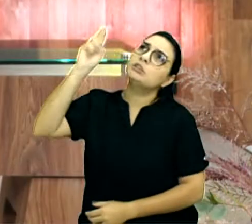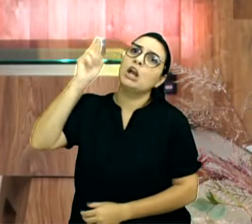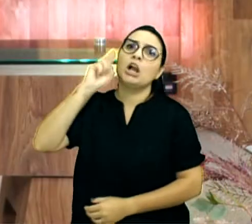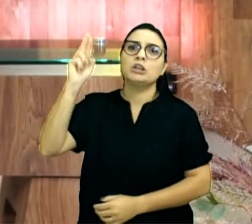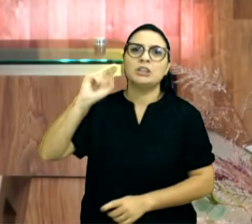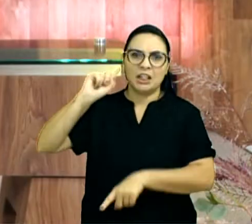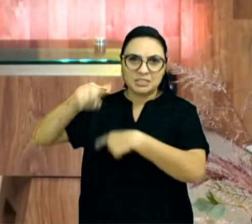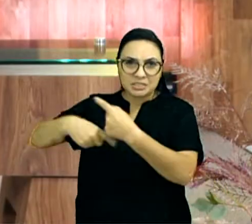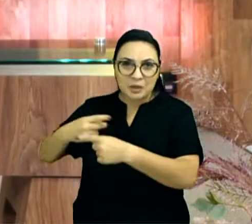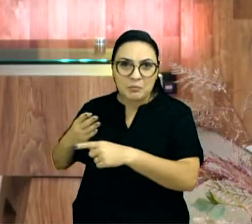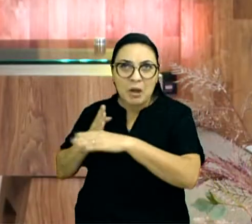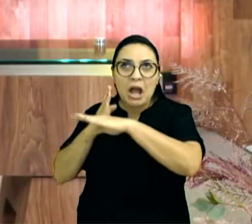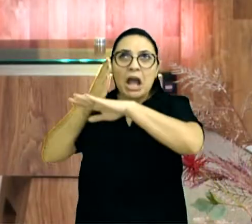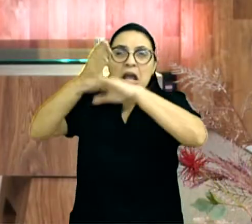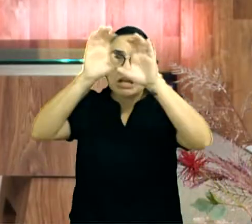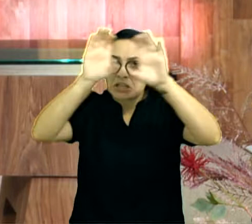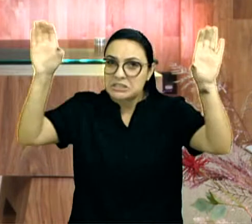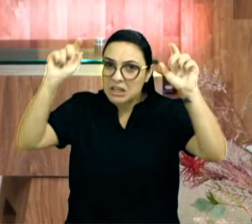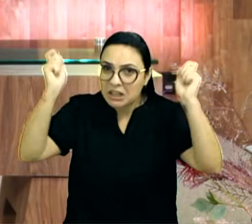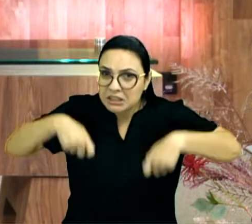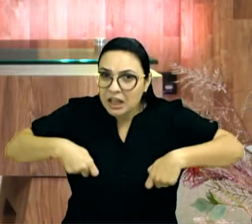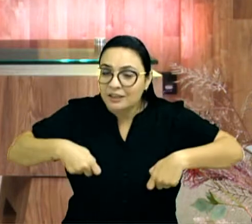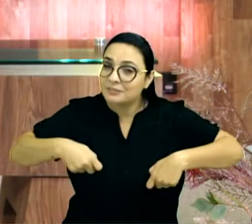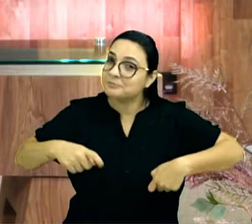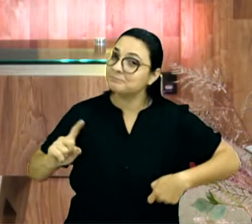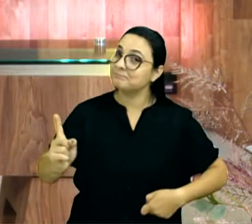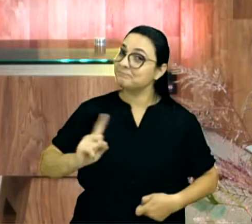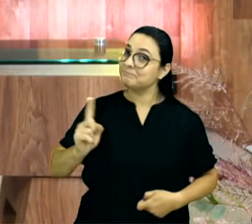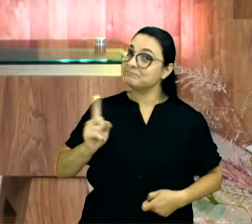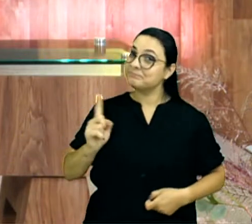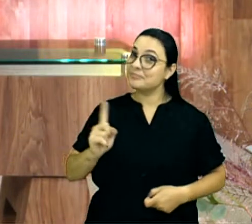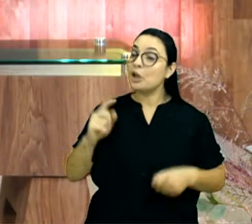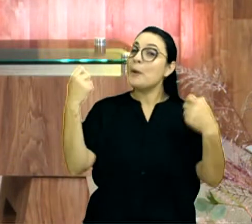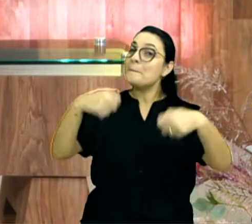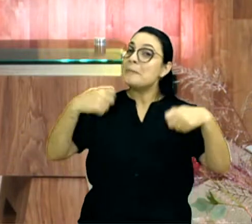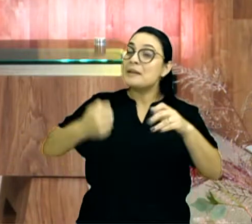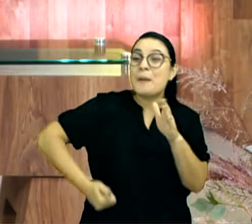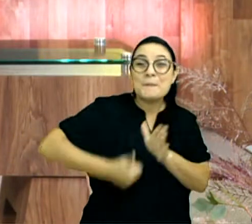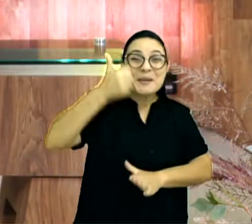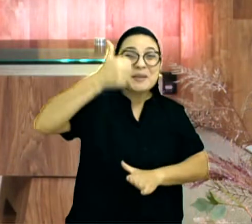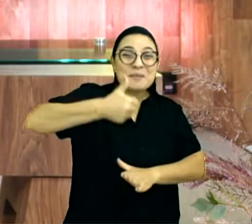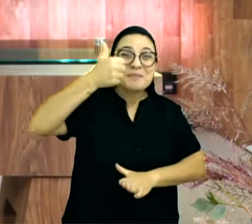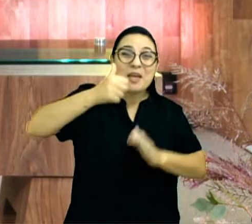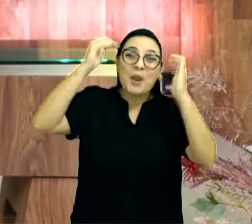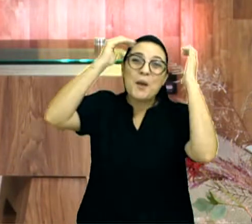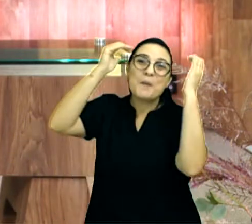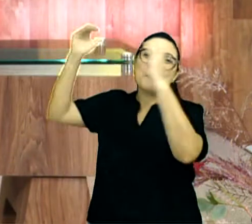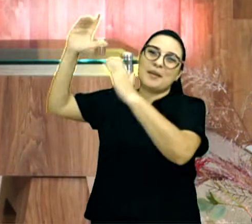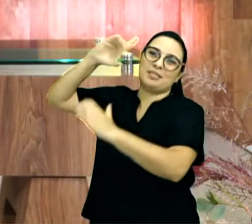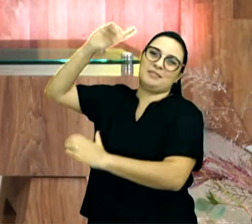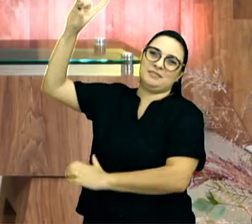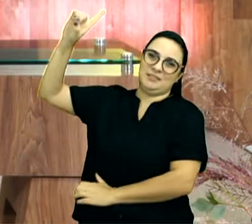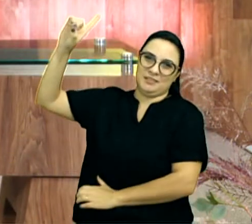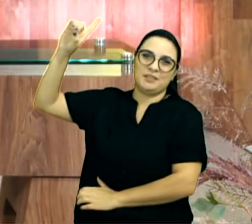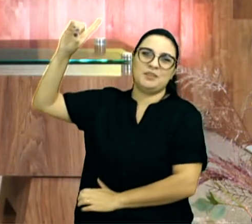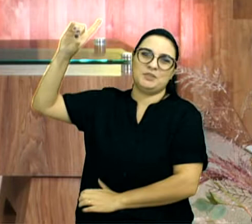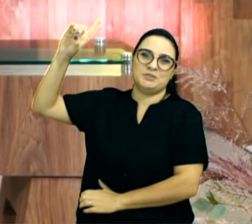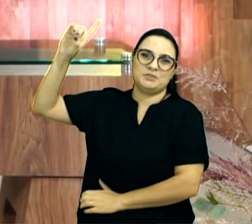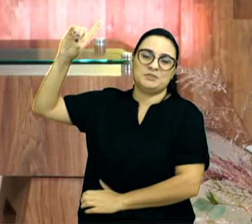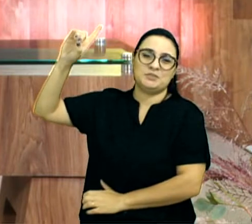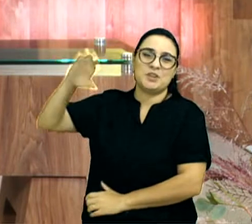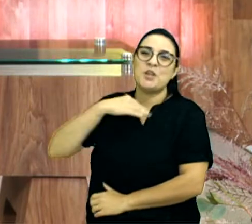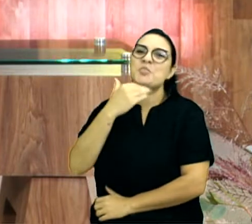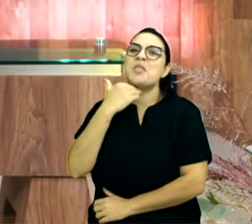aquele que faz a vontade de meu Pai, que está nos céus. Amém? Nem todo o que vem à